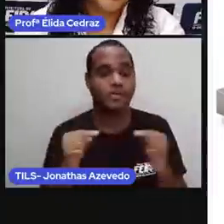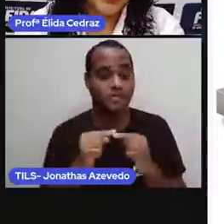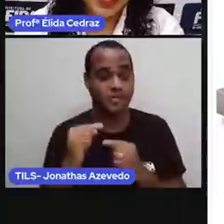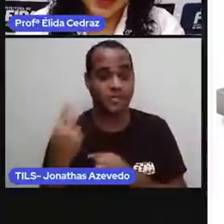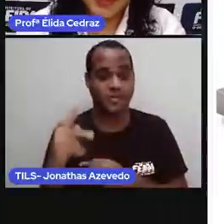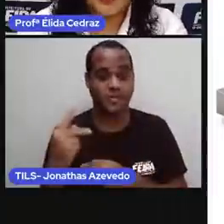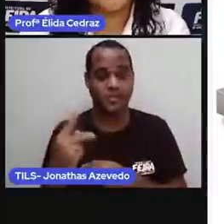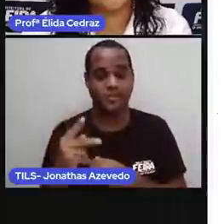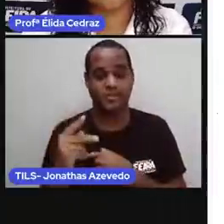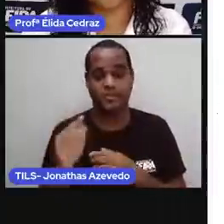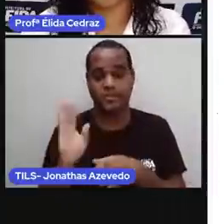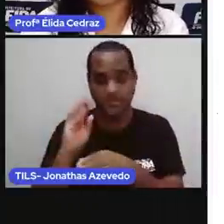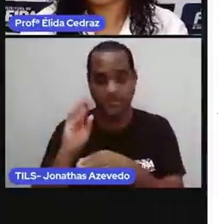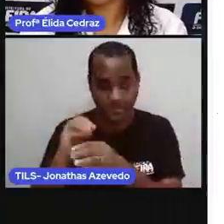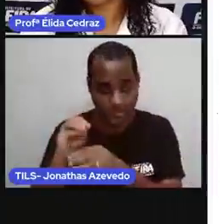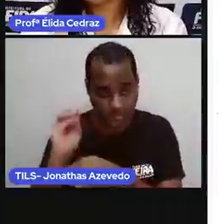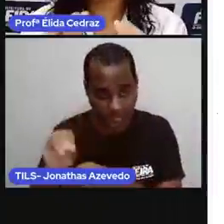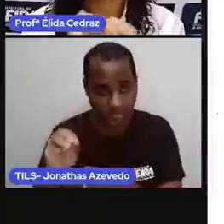dos animais.